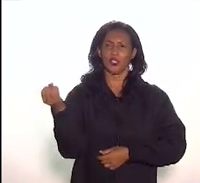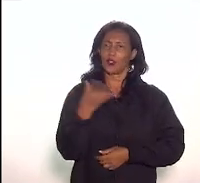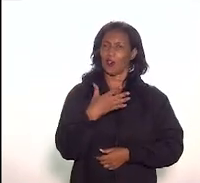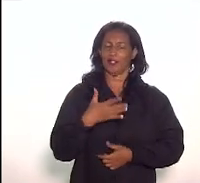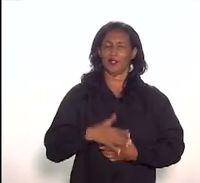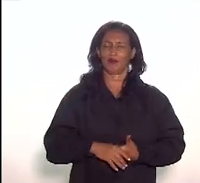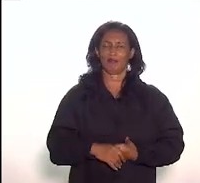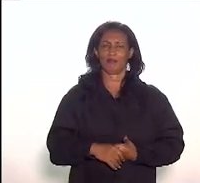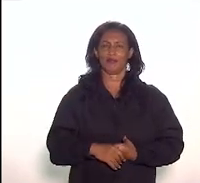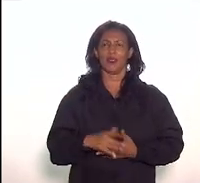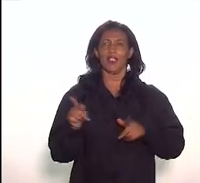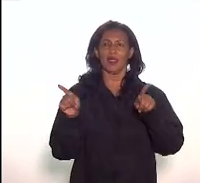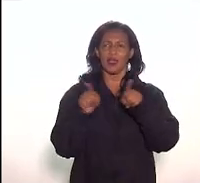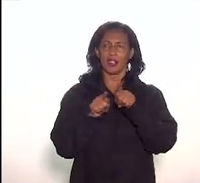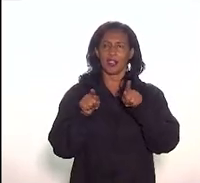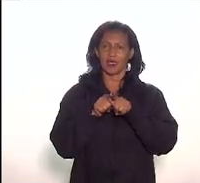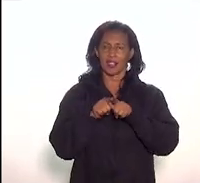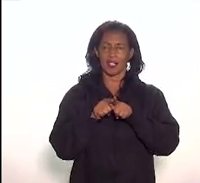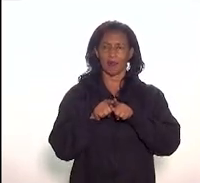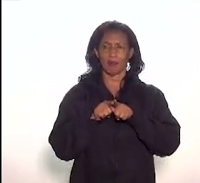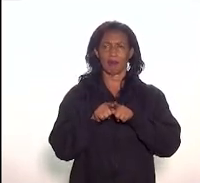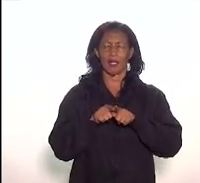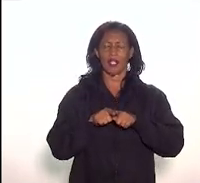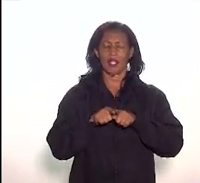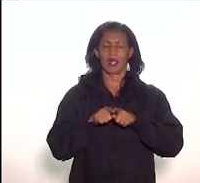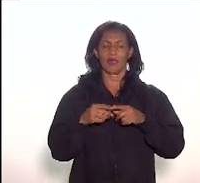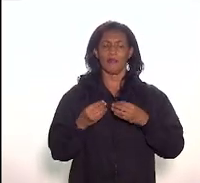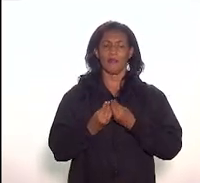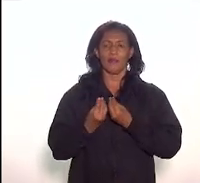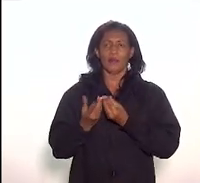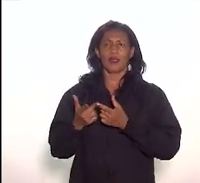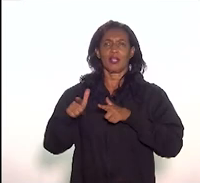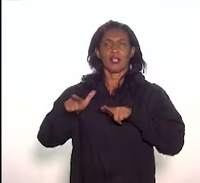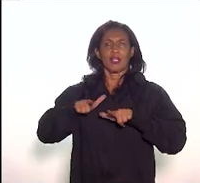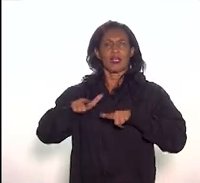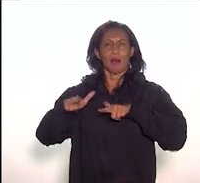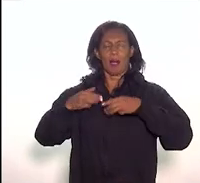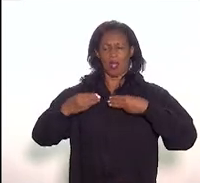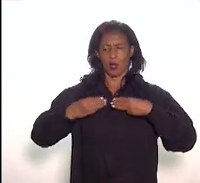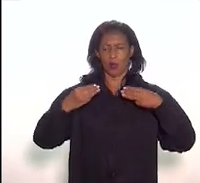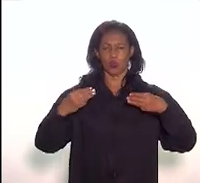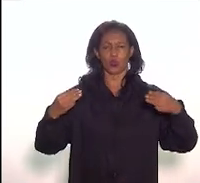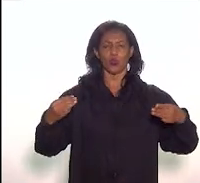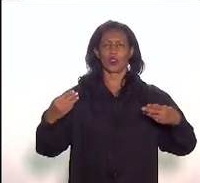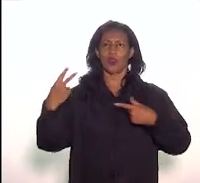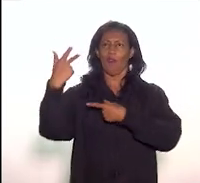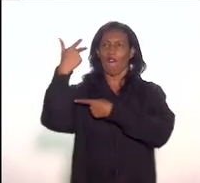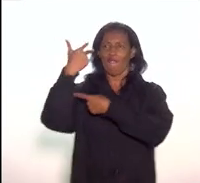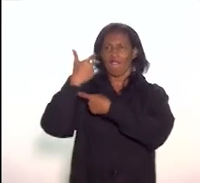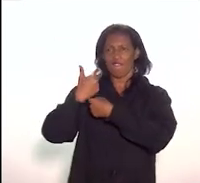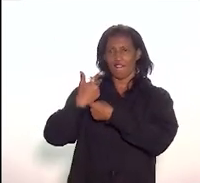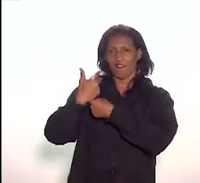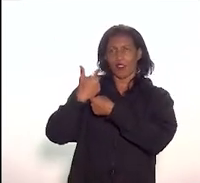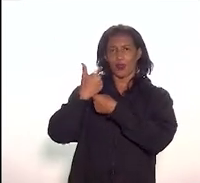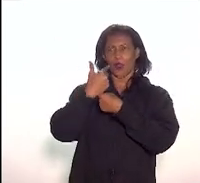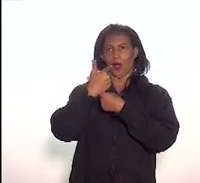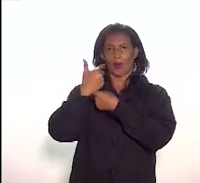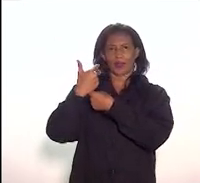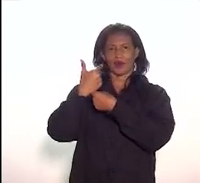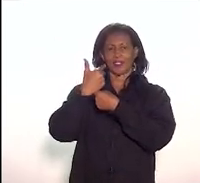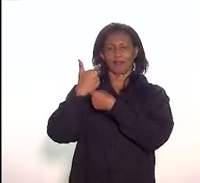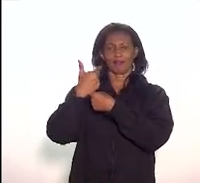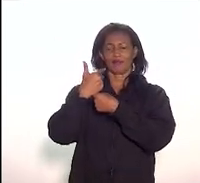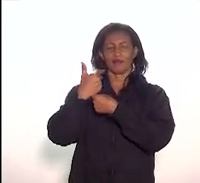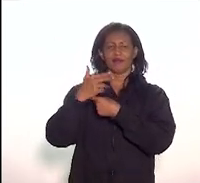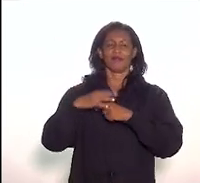Ele pretende também ampliar seu trabalho utilizando-se dos recursos do museu virtual e da forma colaborativa entre